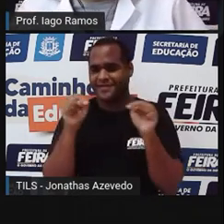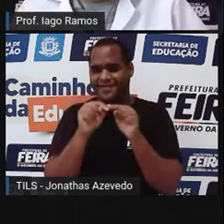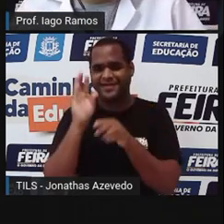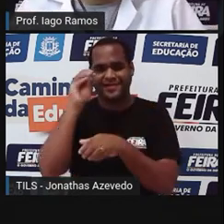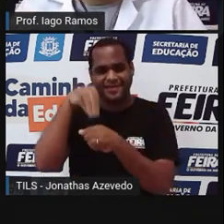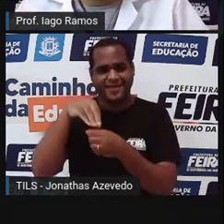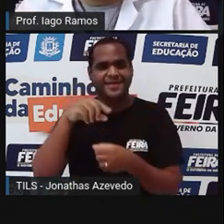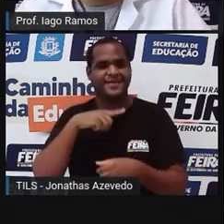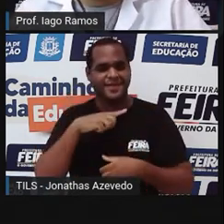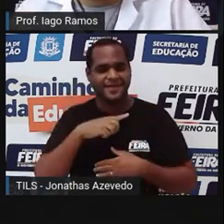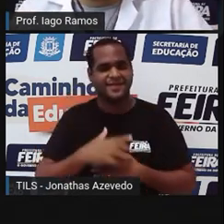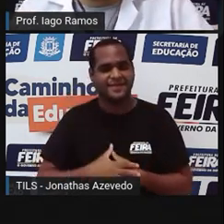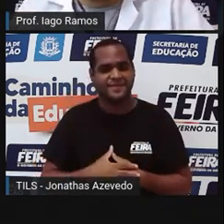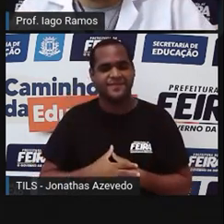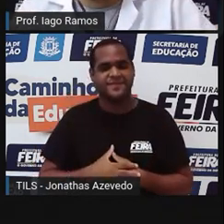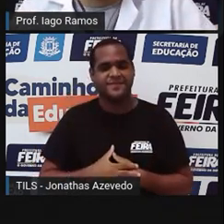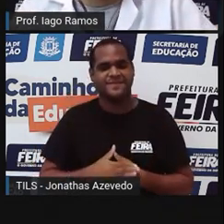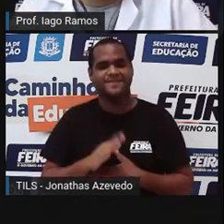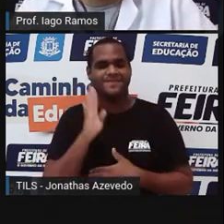Olha só que bacana isso.